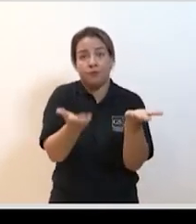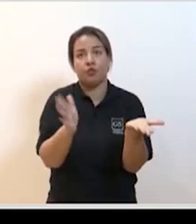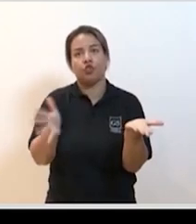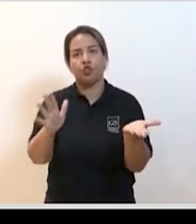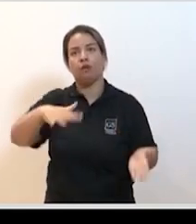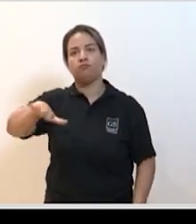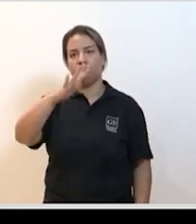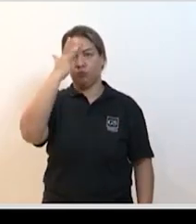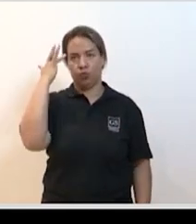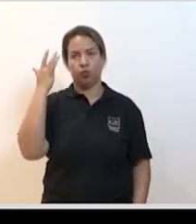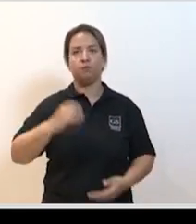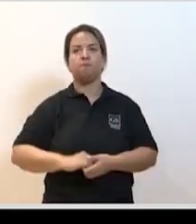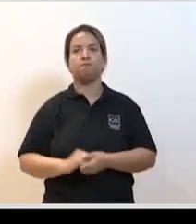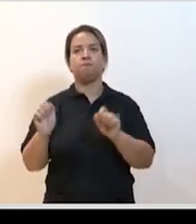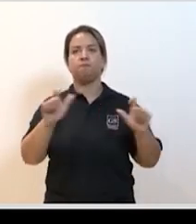população próximo por favor